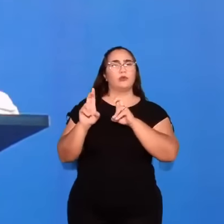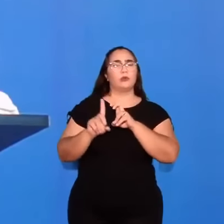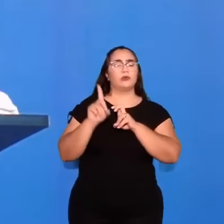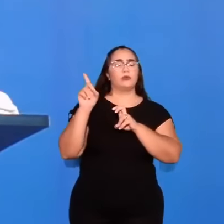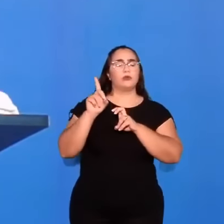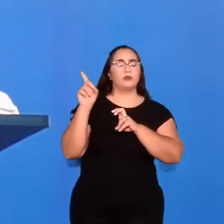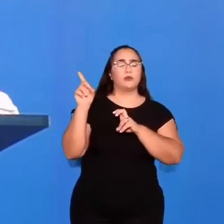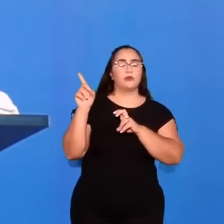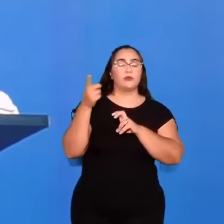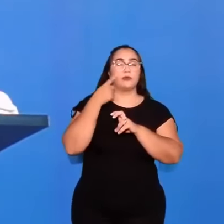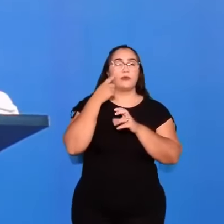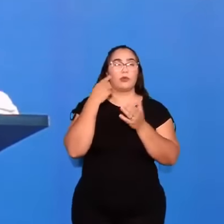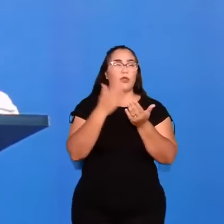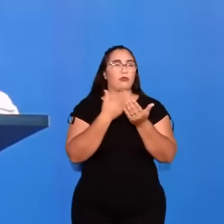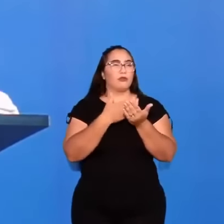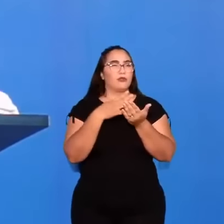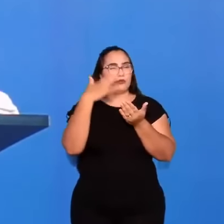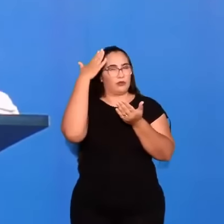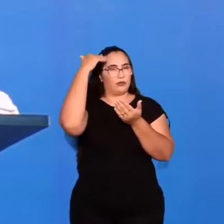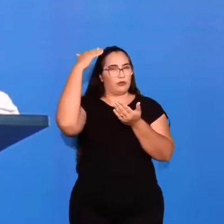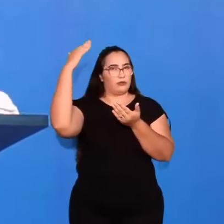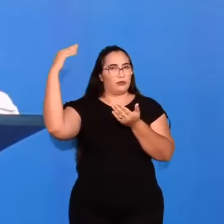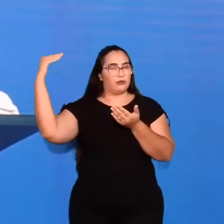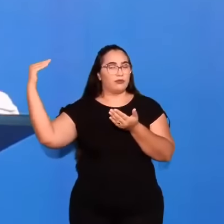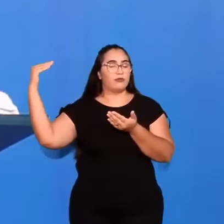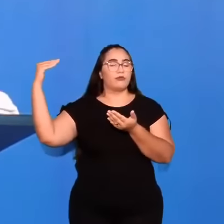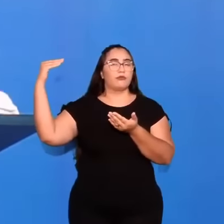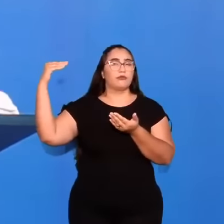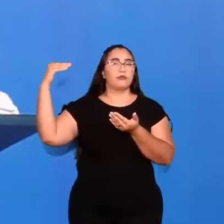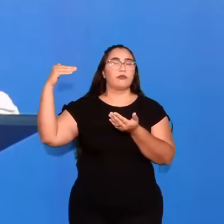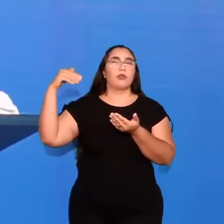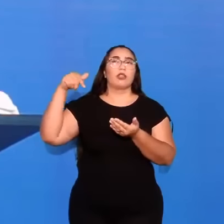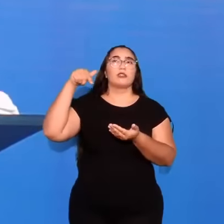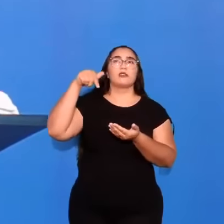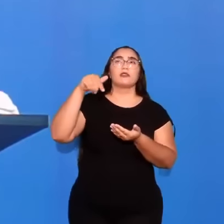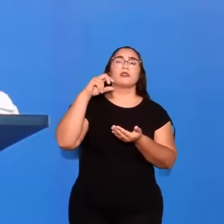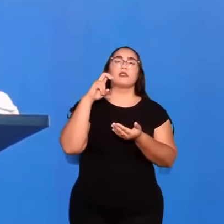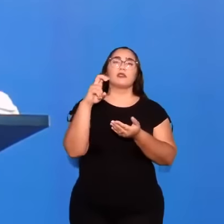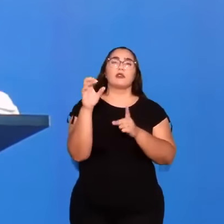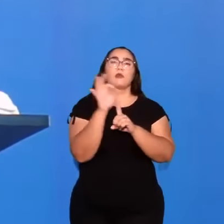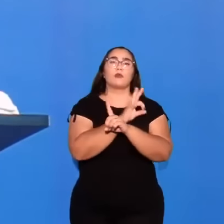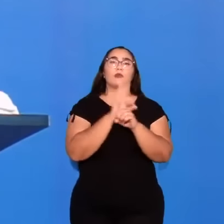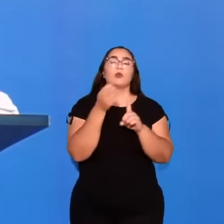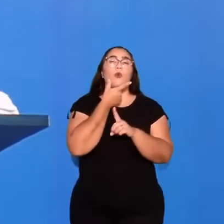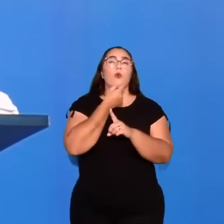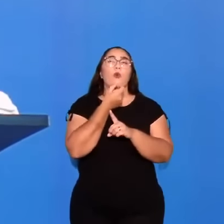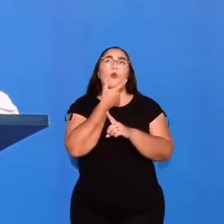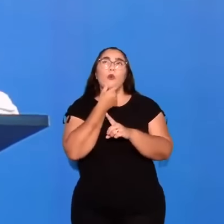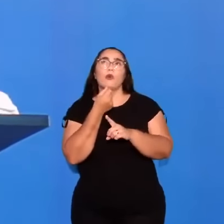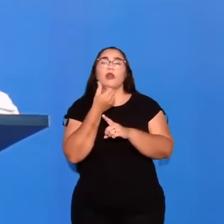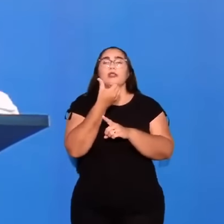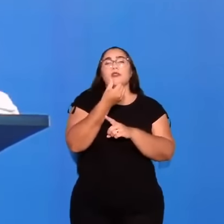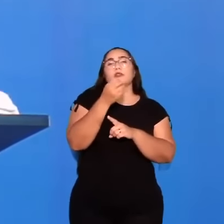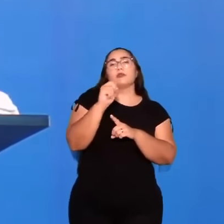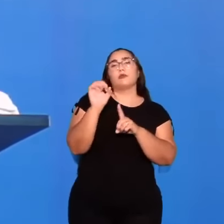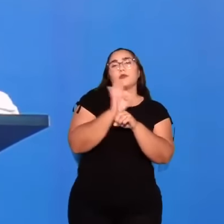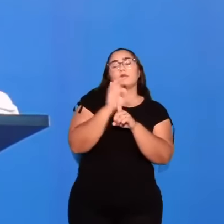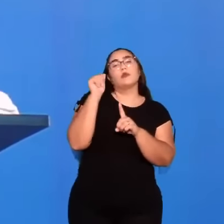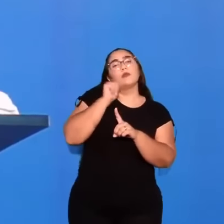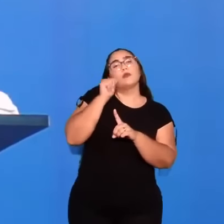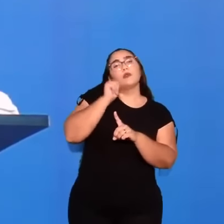De acordo com uma revista famosa, 75% dos homens e 68% das mulheres